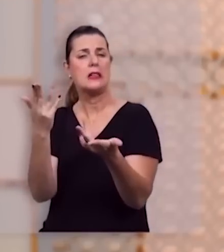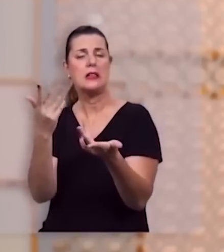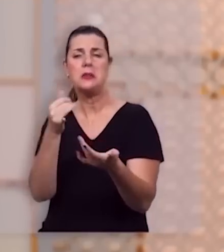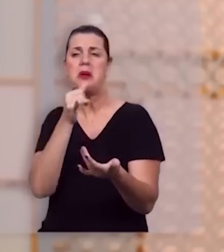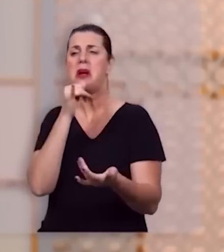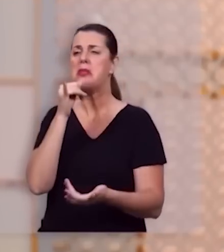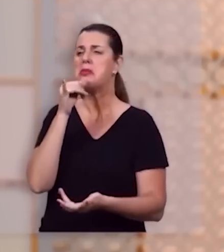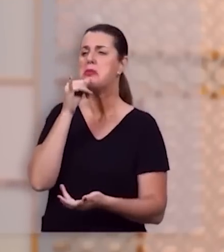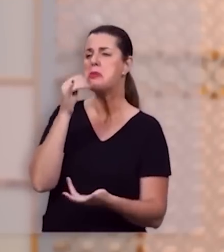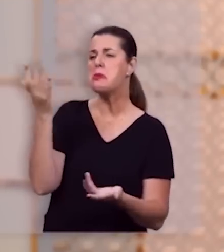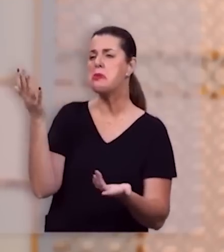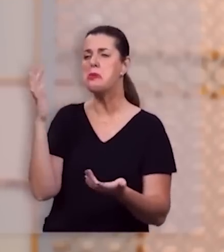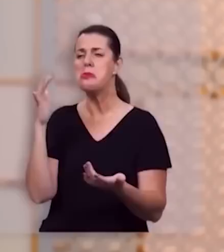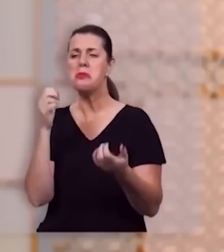deriva.